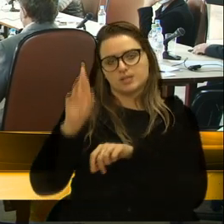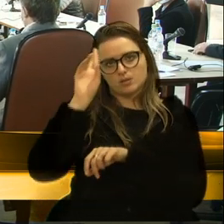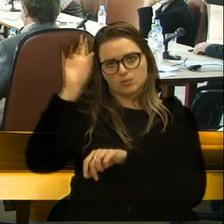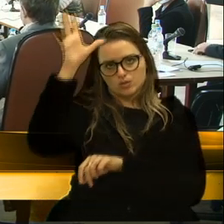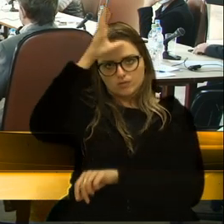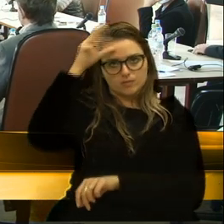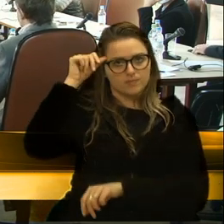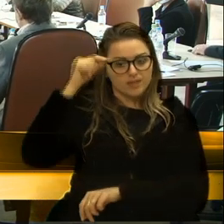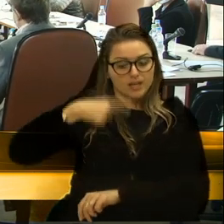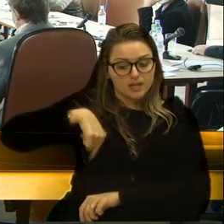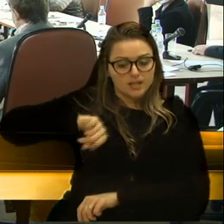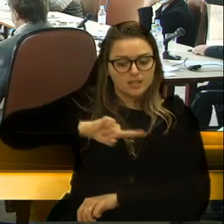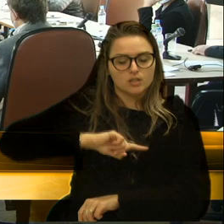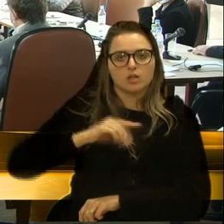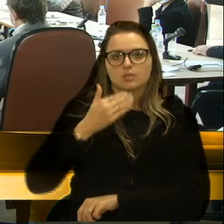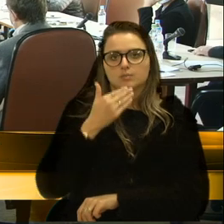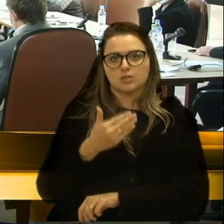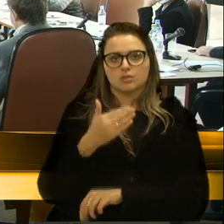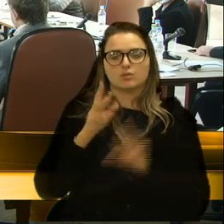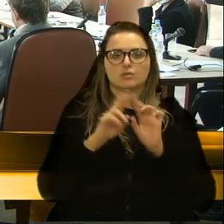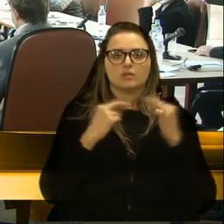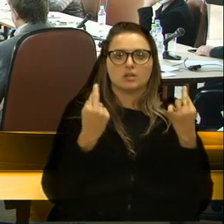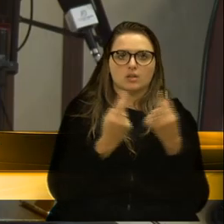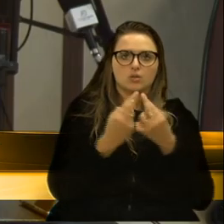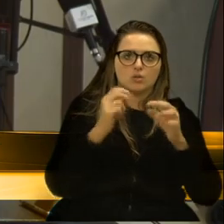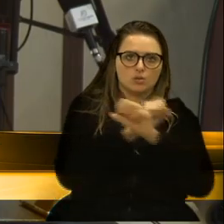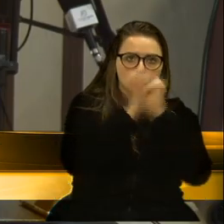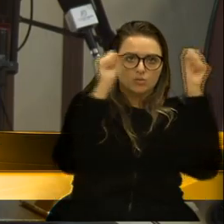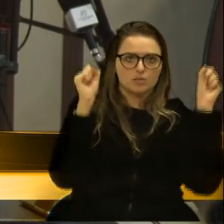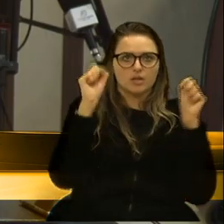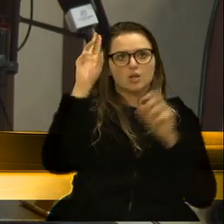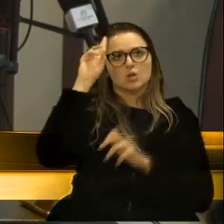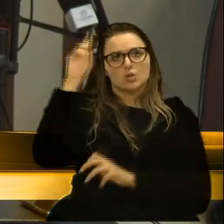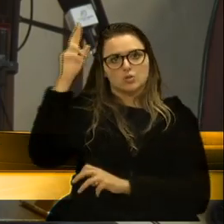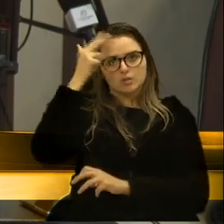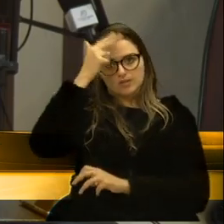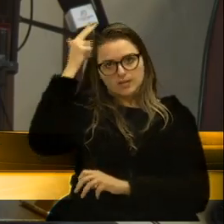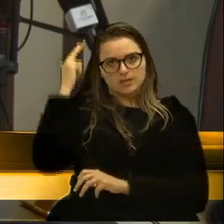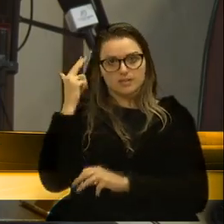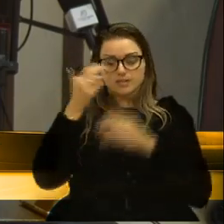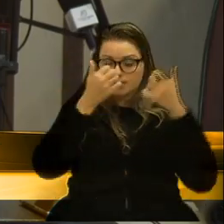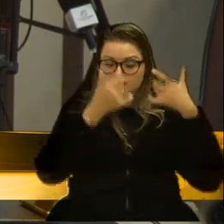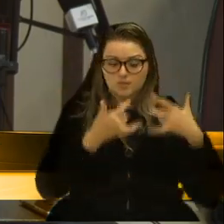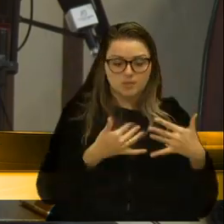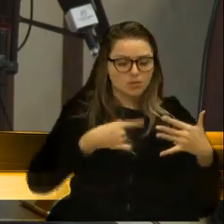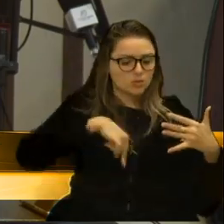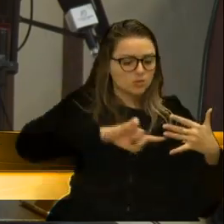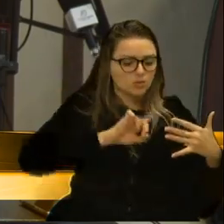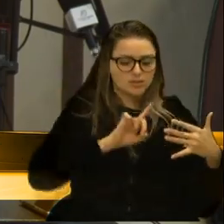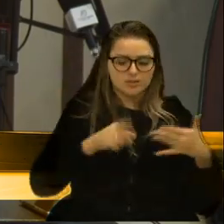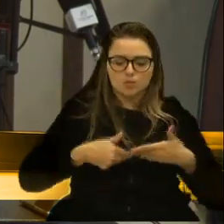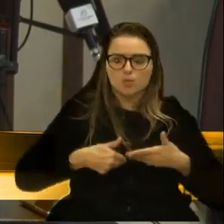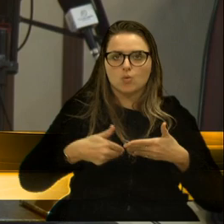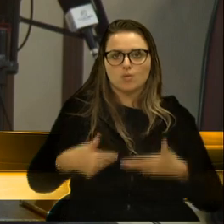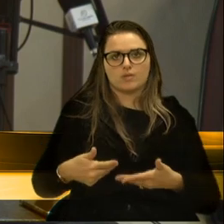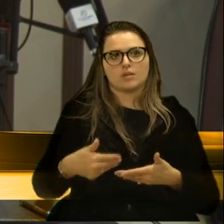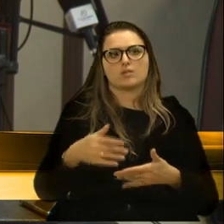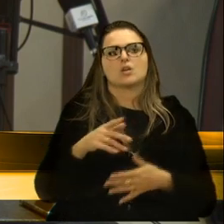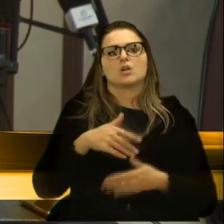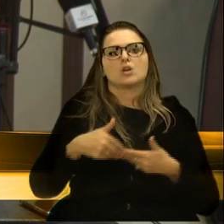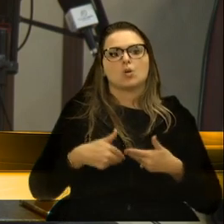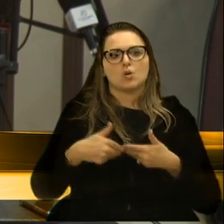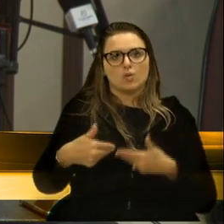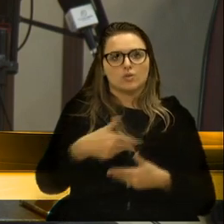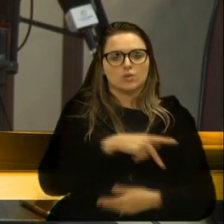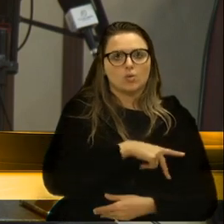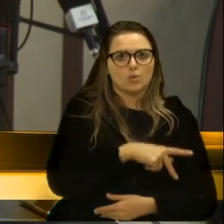nós que tínhamos sido cobrados na reunião pela manhã e o prefeito explicou que nós não tínhamos sido convidados. Havia sido convidado o presidente da